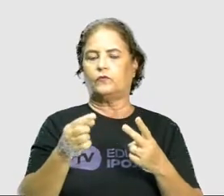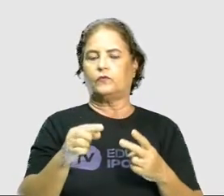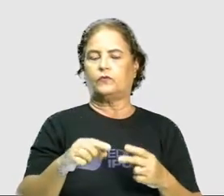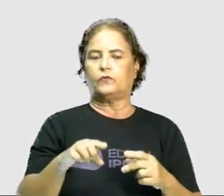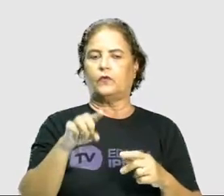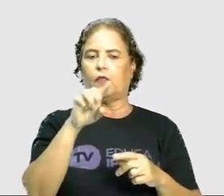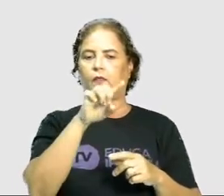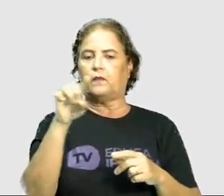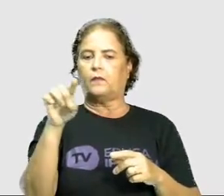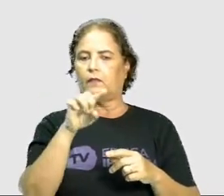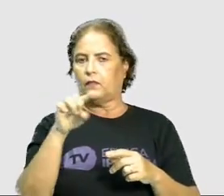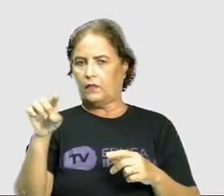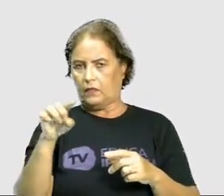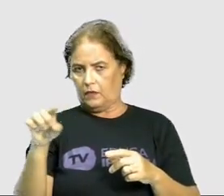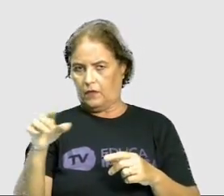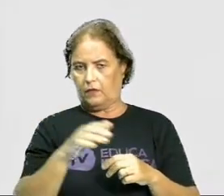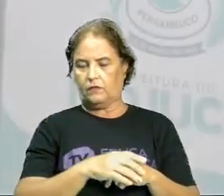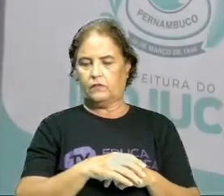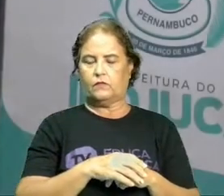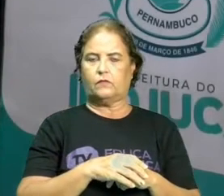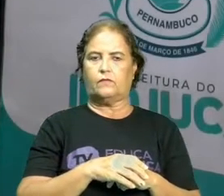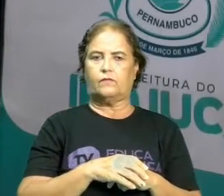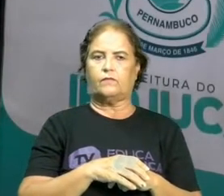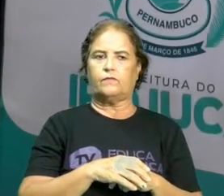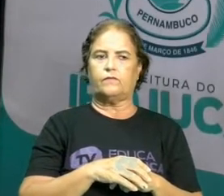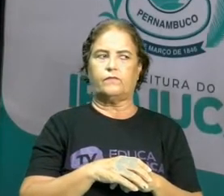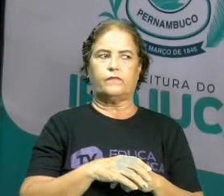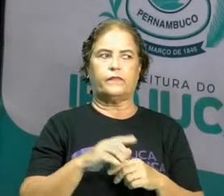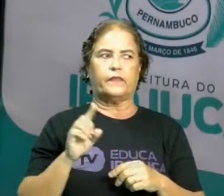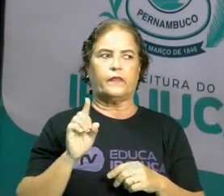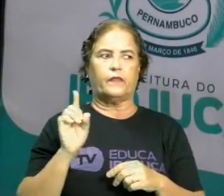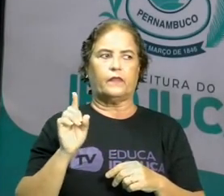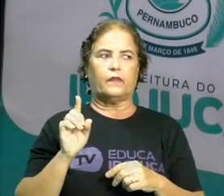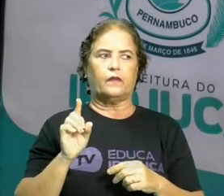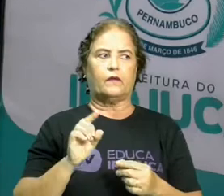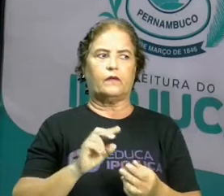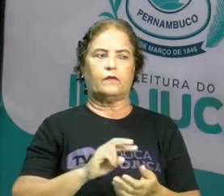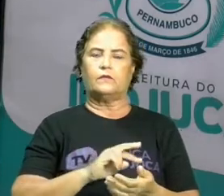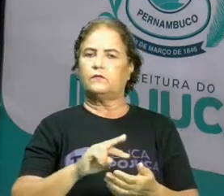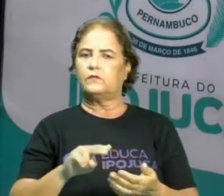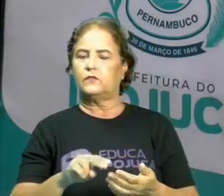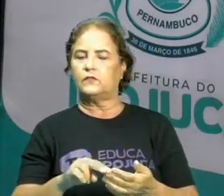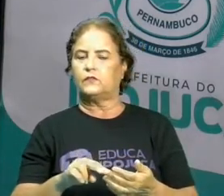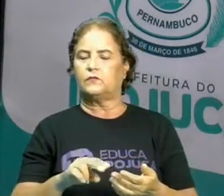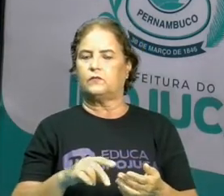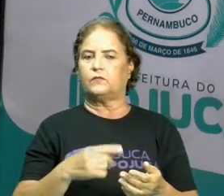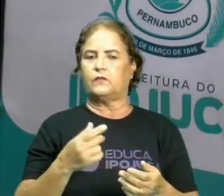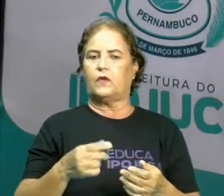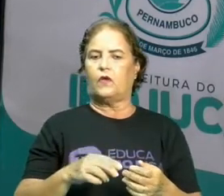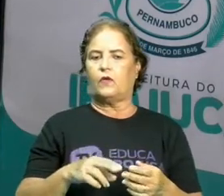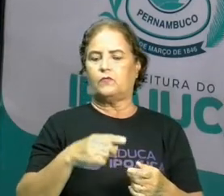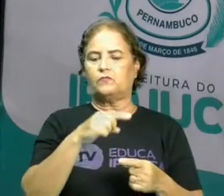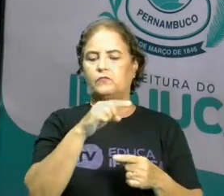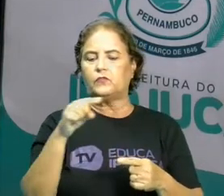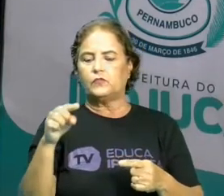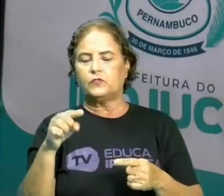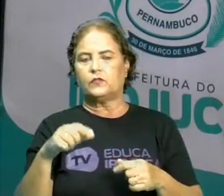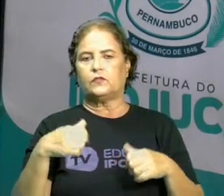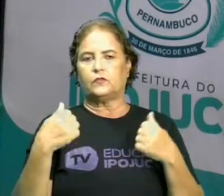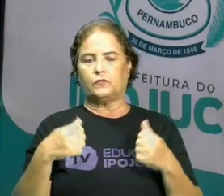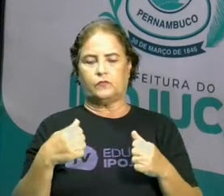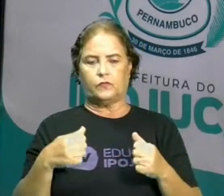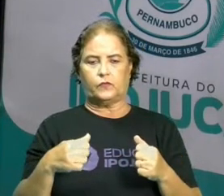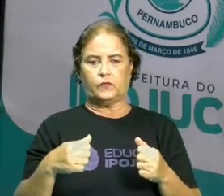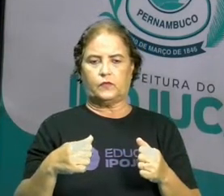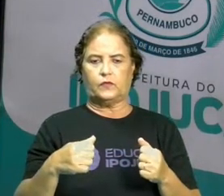que nós chamamos de sistema de varas. Pois é, esses traços aqui, eles facilitam para que algumas operações, elas sejam